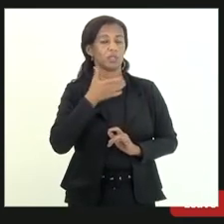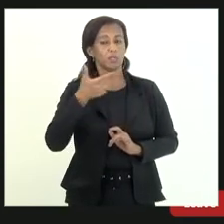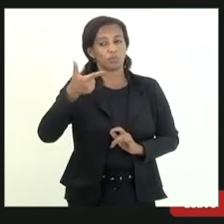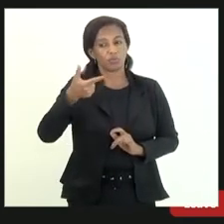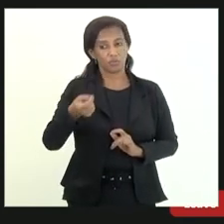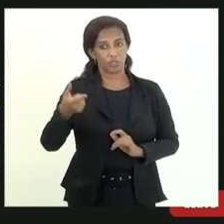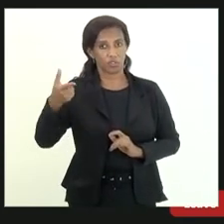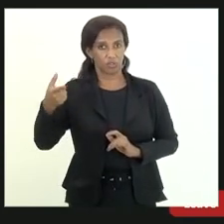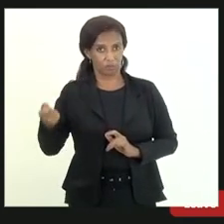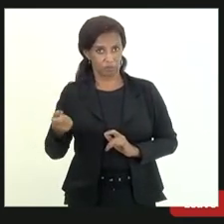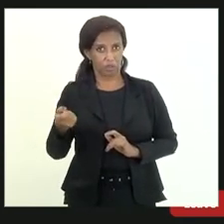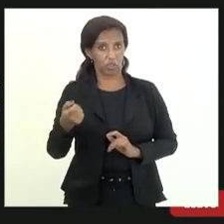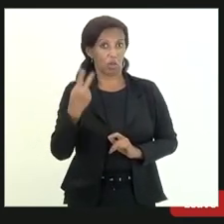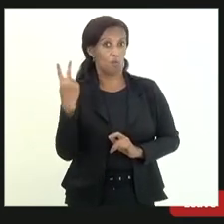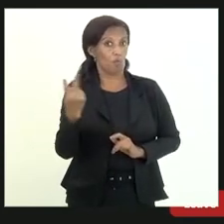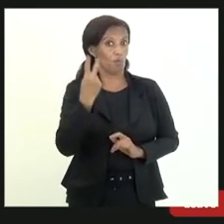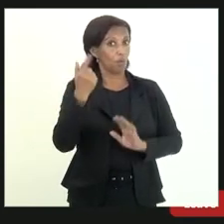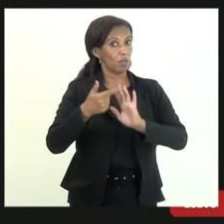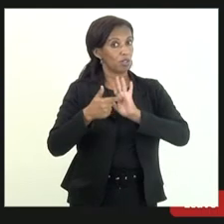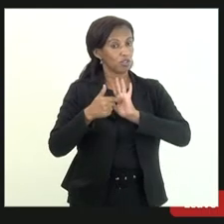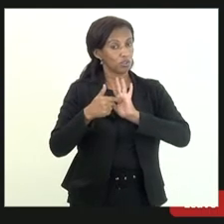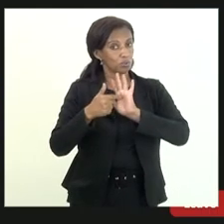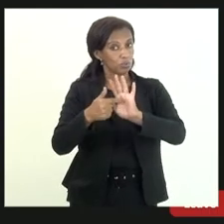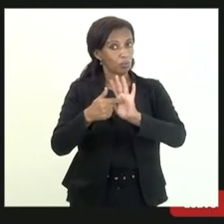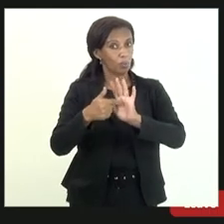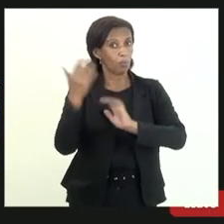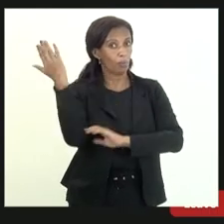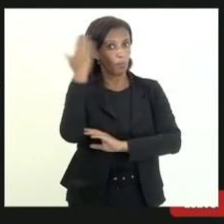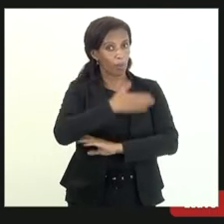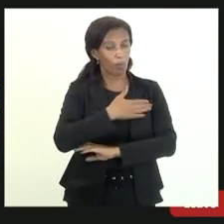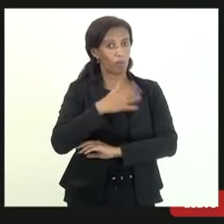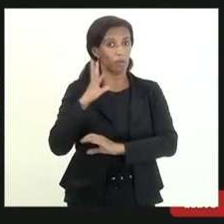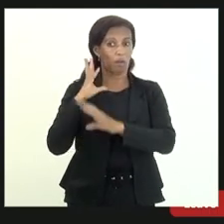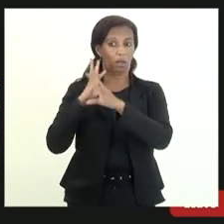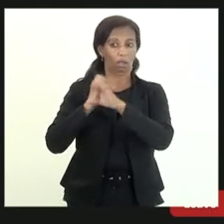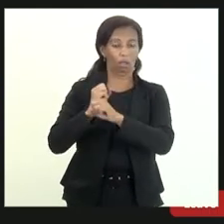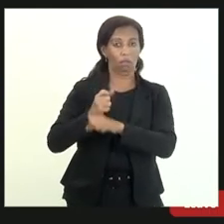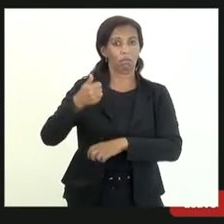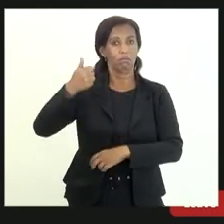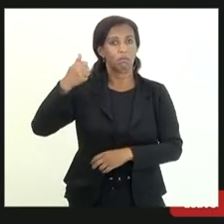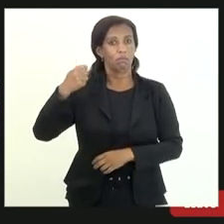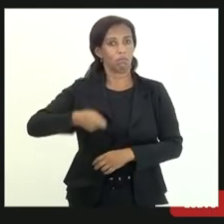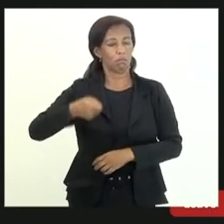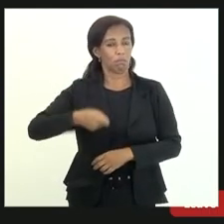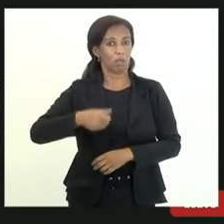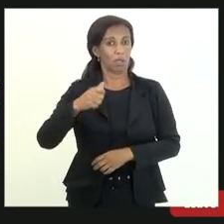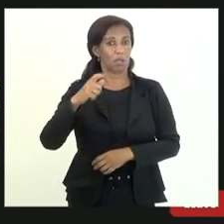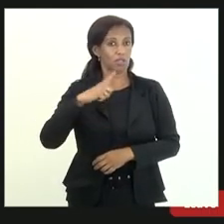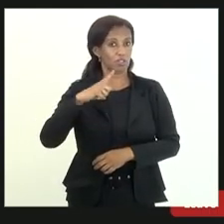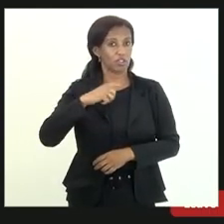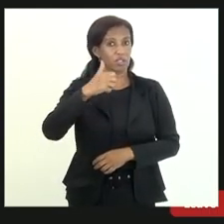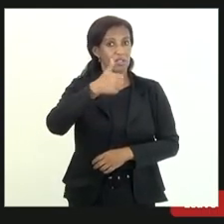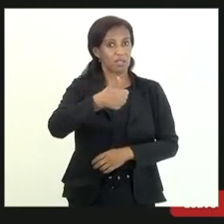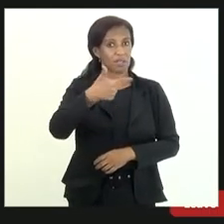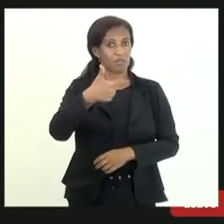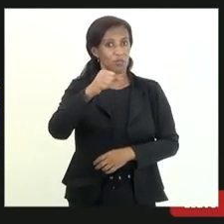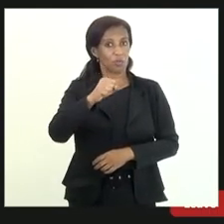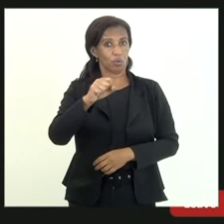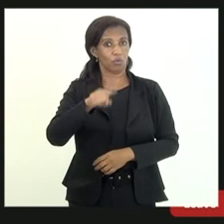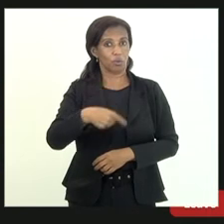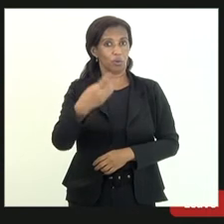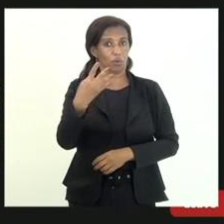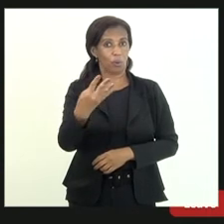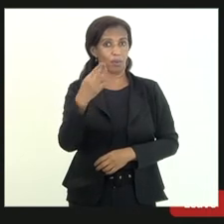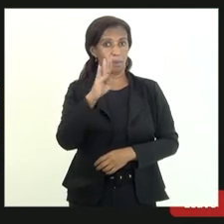informa ao Tribunal de Contas a gente tinha 118,4 bilhões de